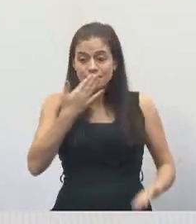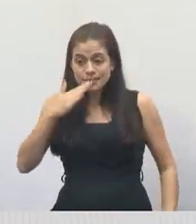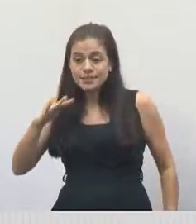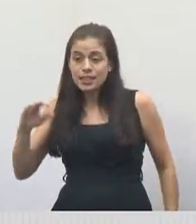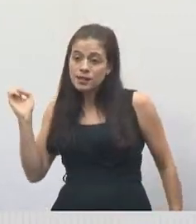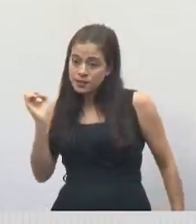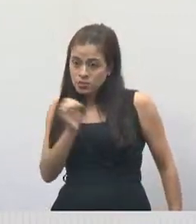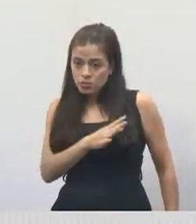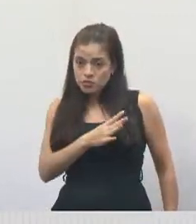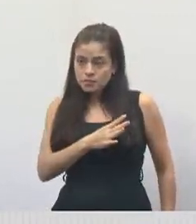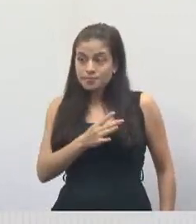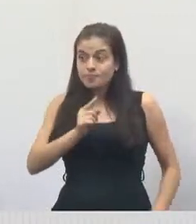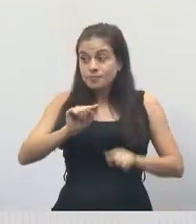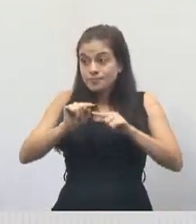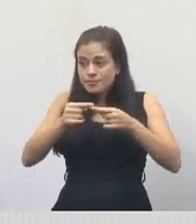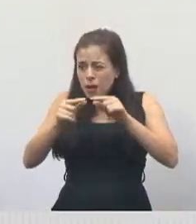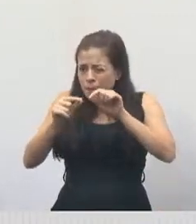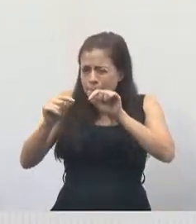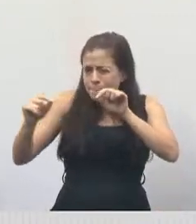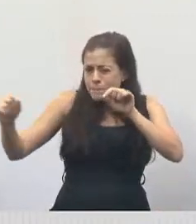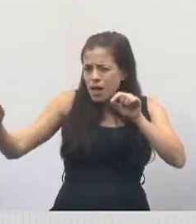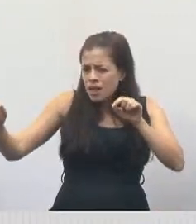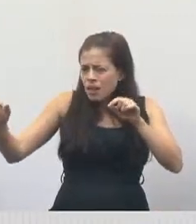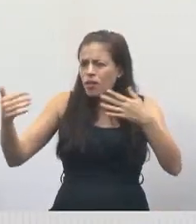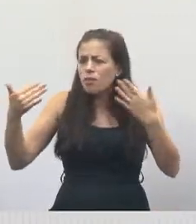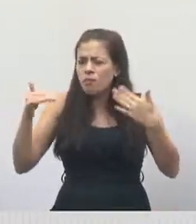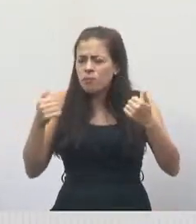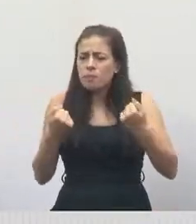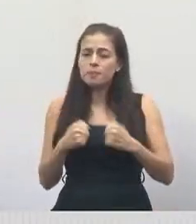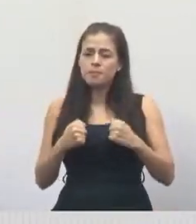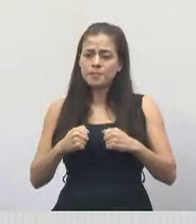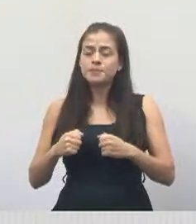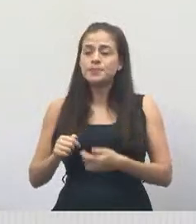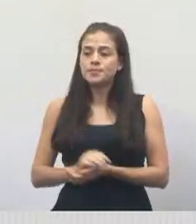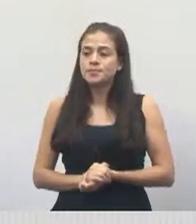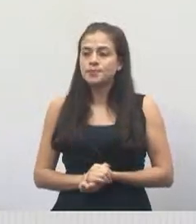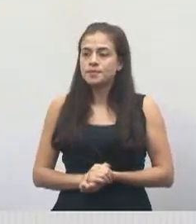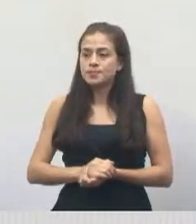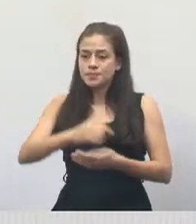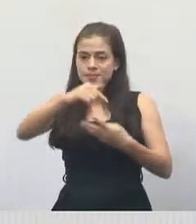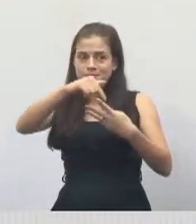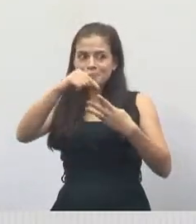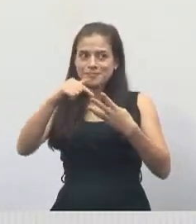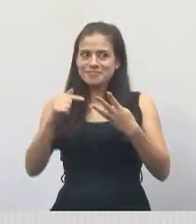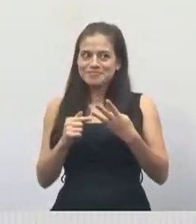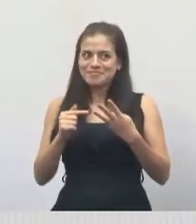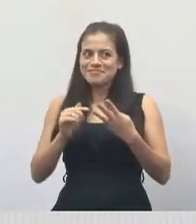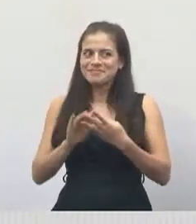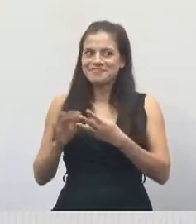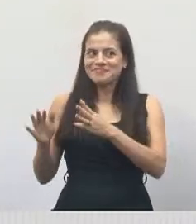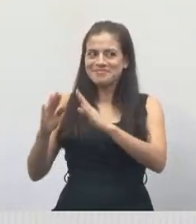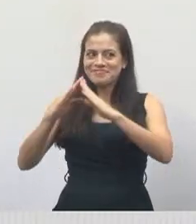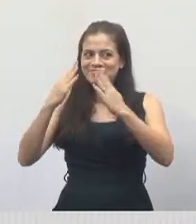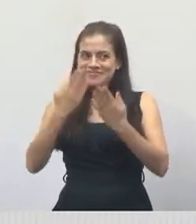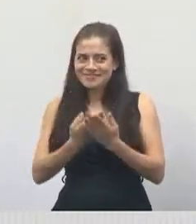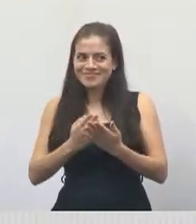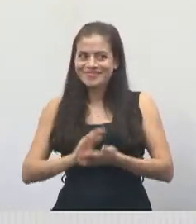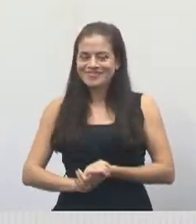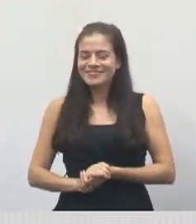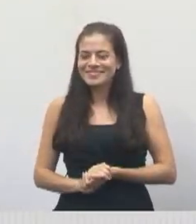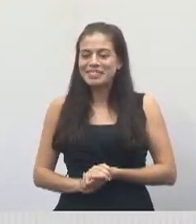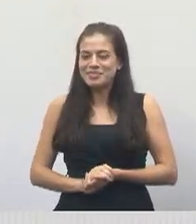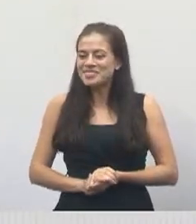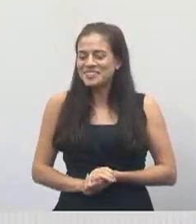não foi feito. E aqui tem duas creches aqui, três creches aqui. E aí vai interligar aqui, dessa